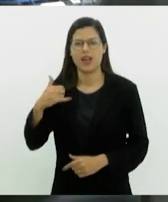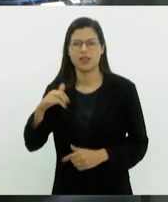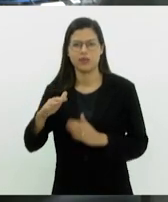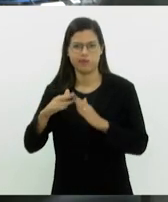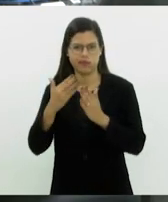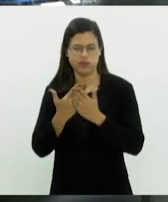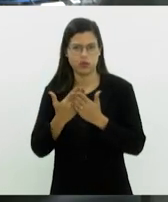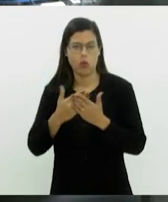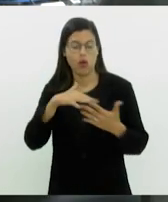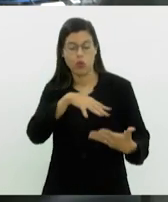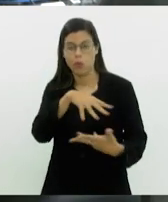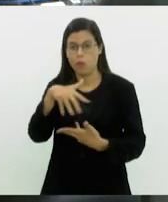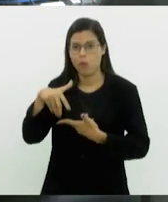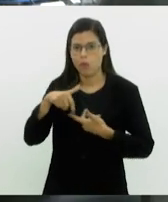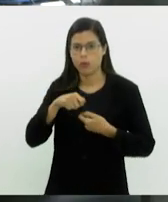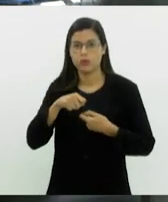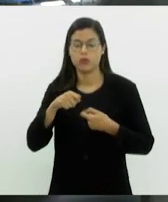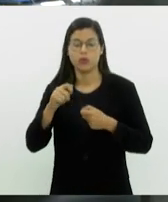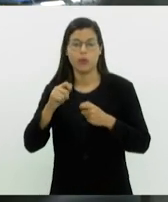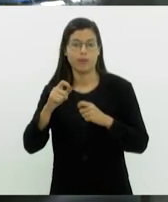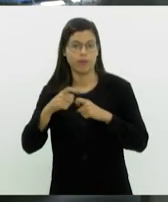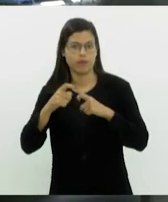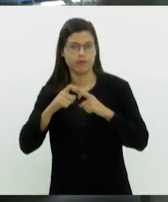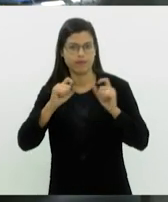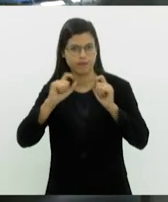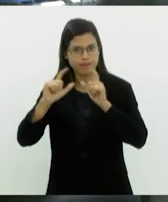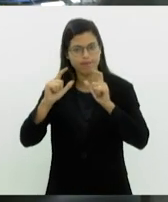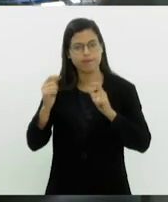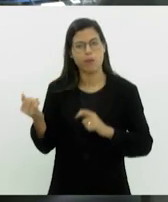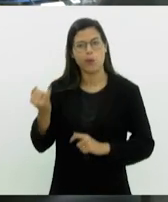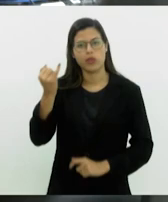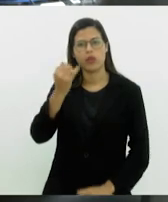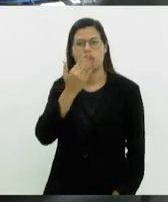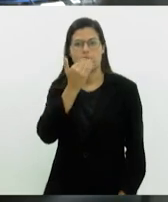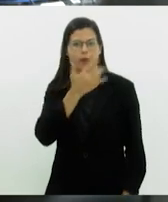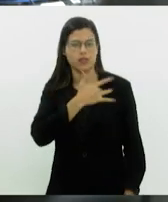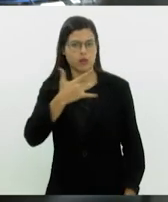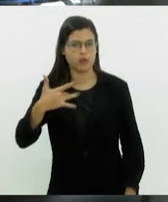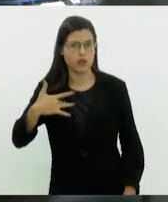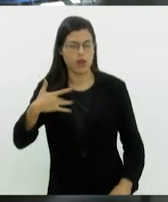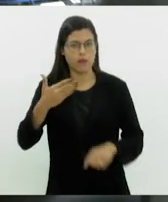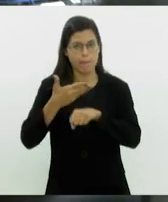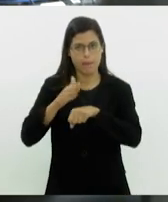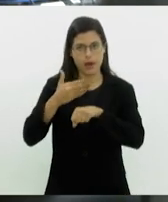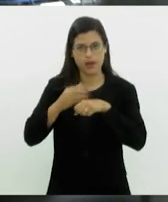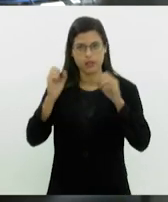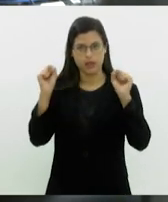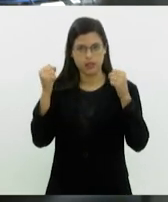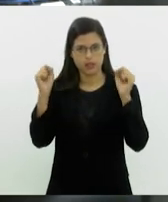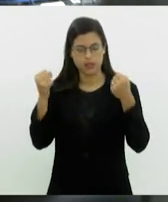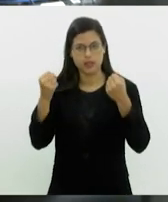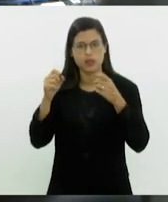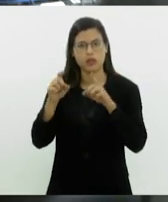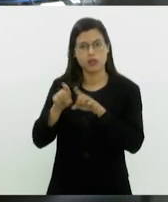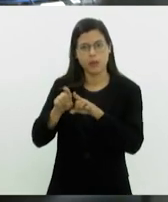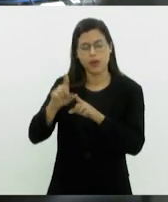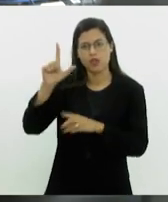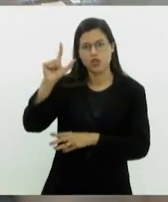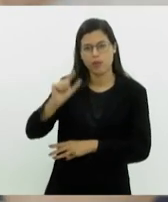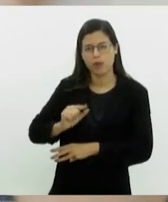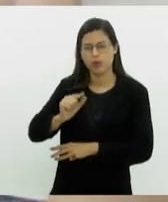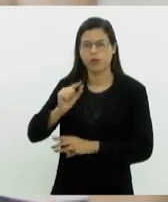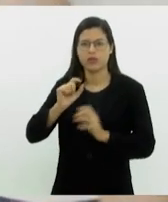mundo. Médicos alertam para a importância de uma alimentação saudável, a prática de exercícios e menos tempo em frente às telas.